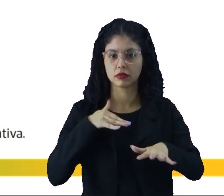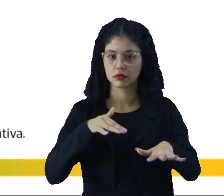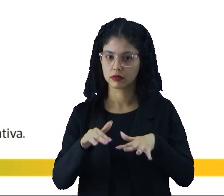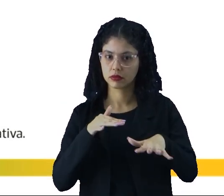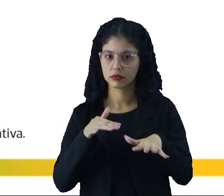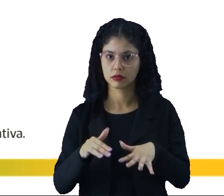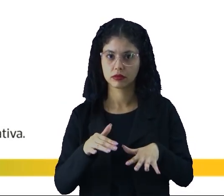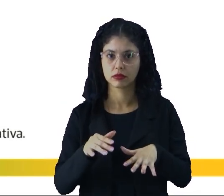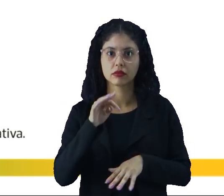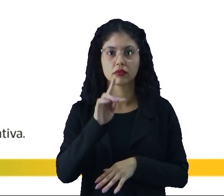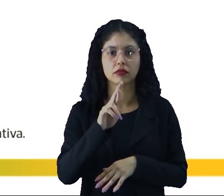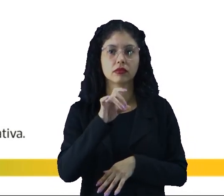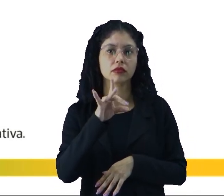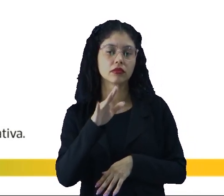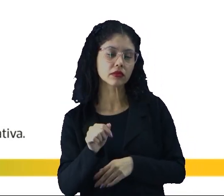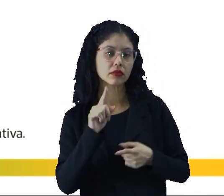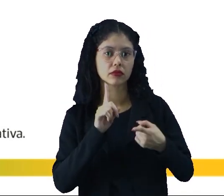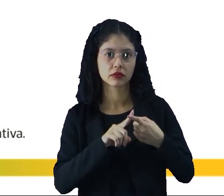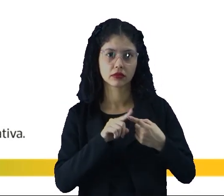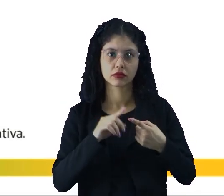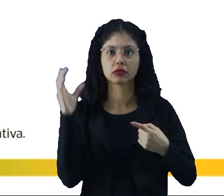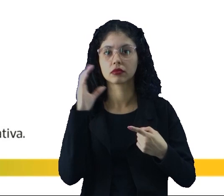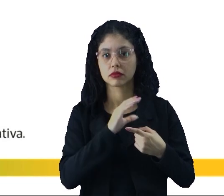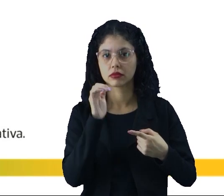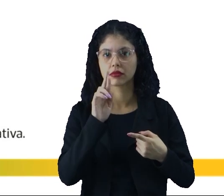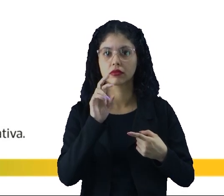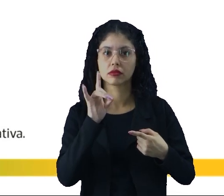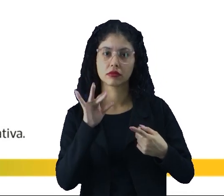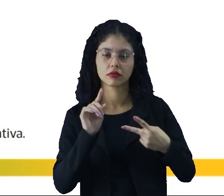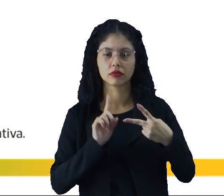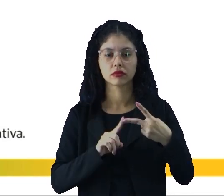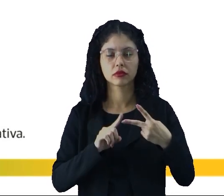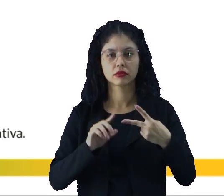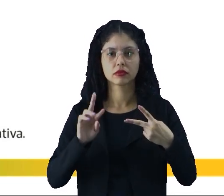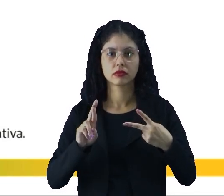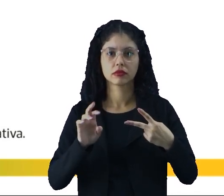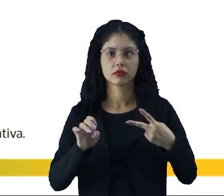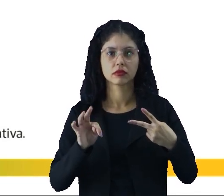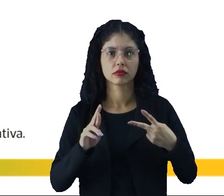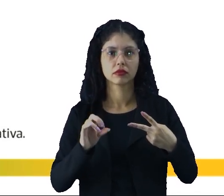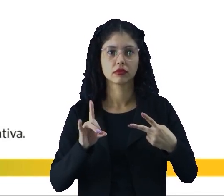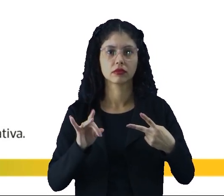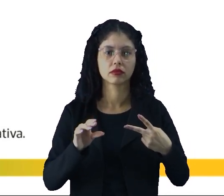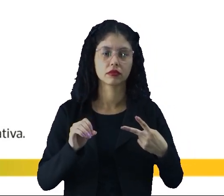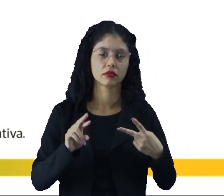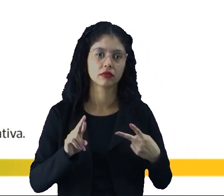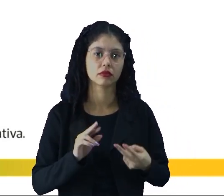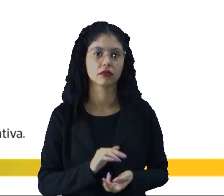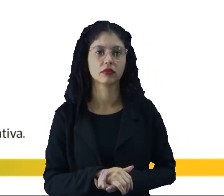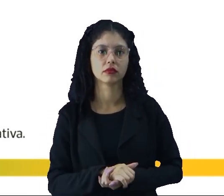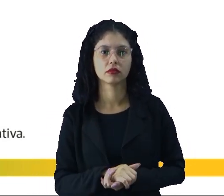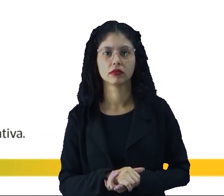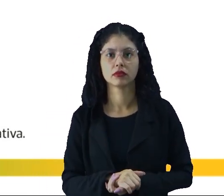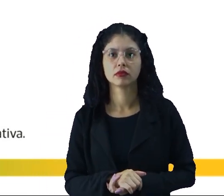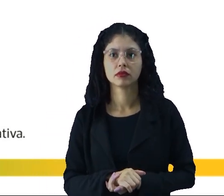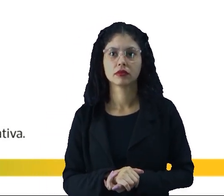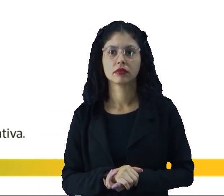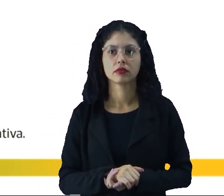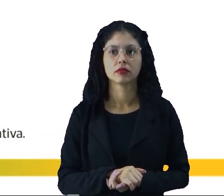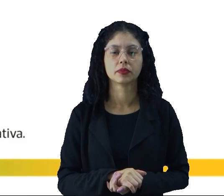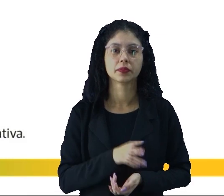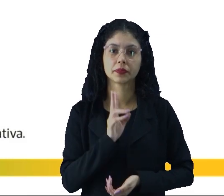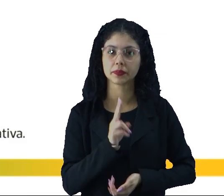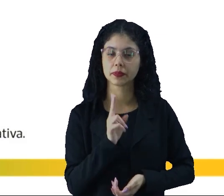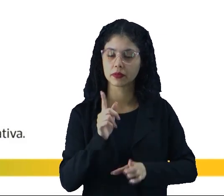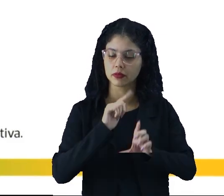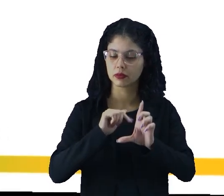movimento retardado. O primeiro movimento acelerado e o segundo movimento retardado. Então,